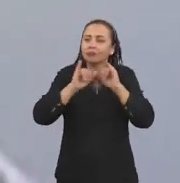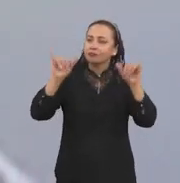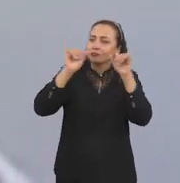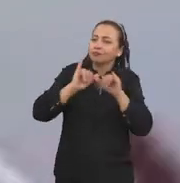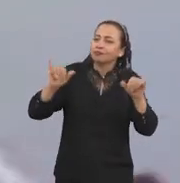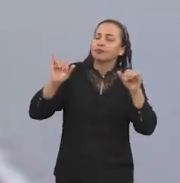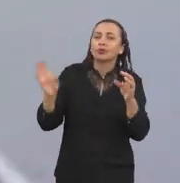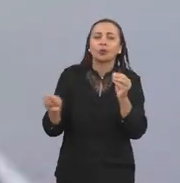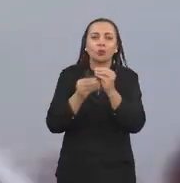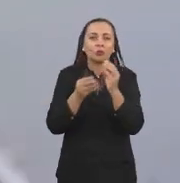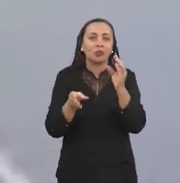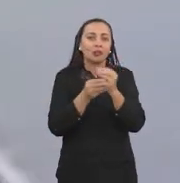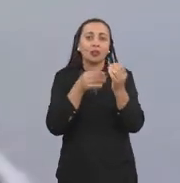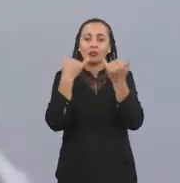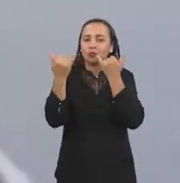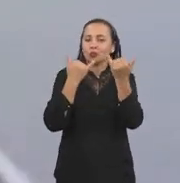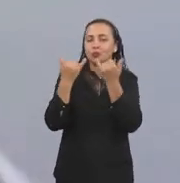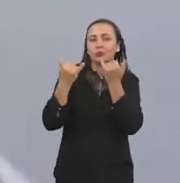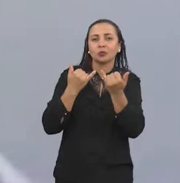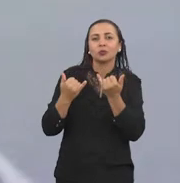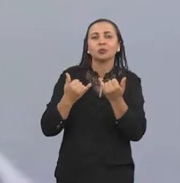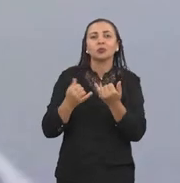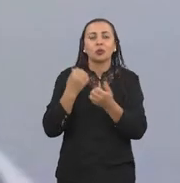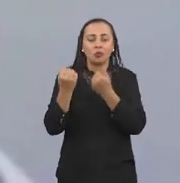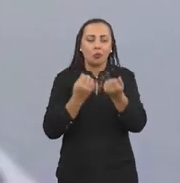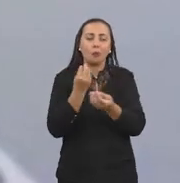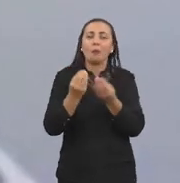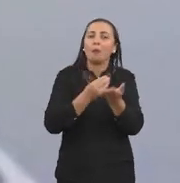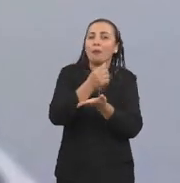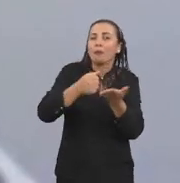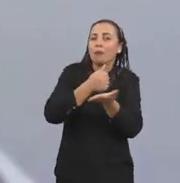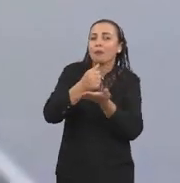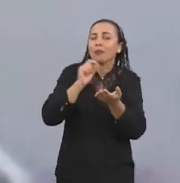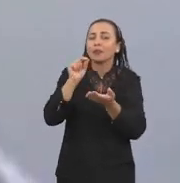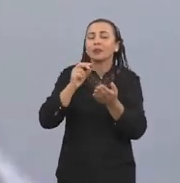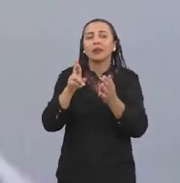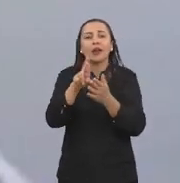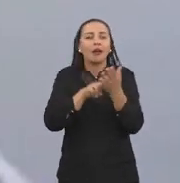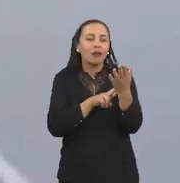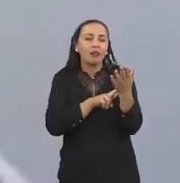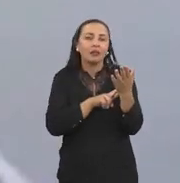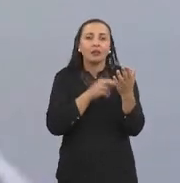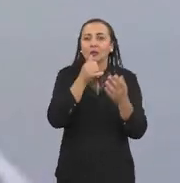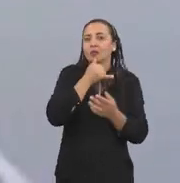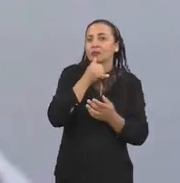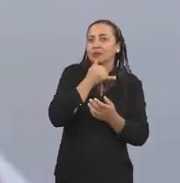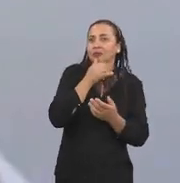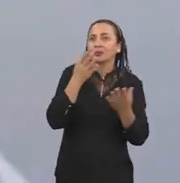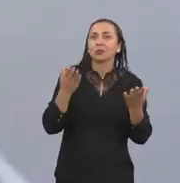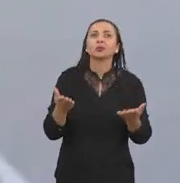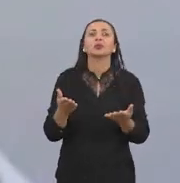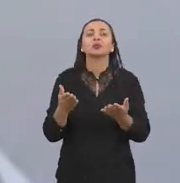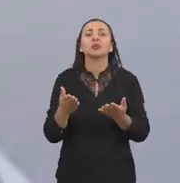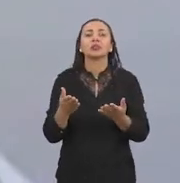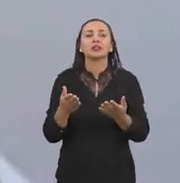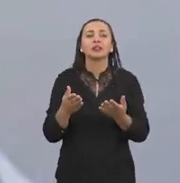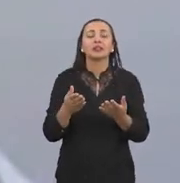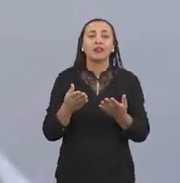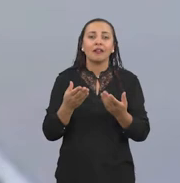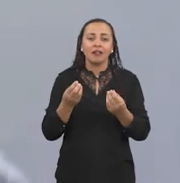começava a compartilhar e complementar essas informações com base no que eles registraram. Por exemplo,